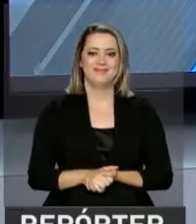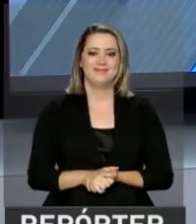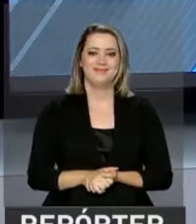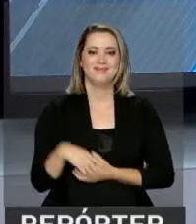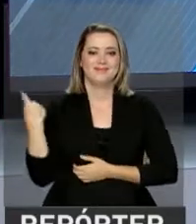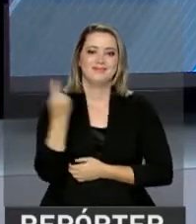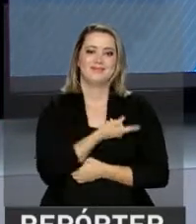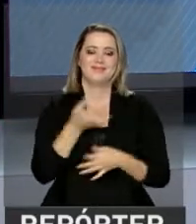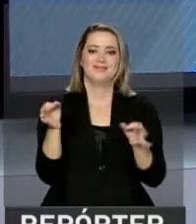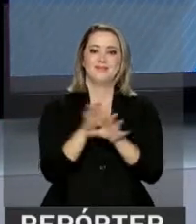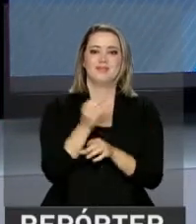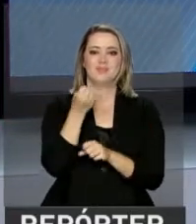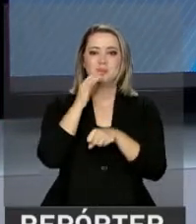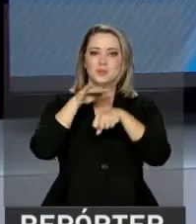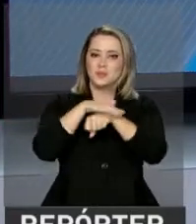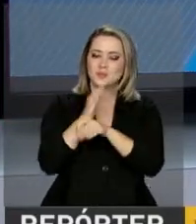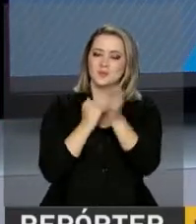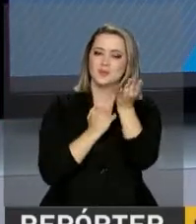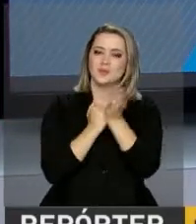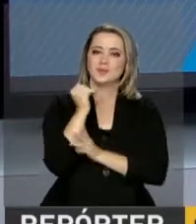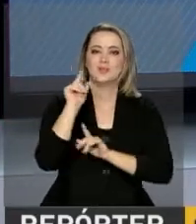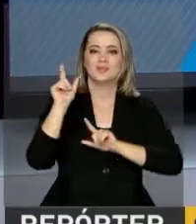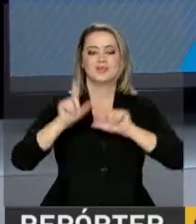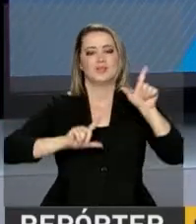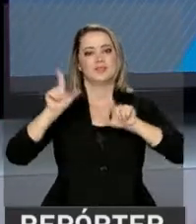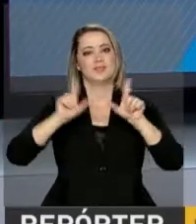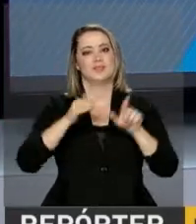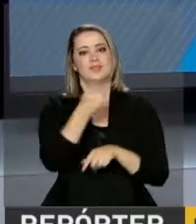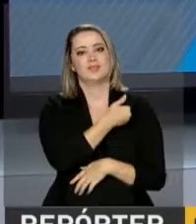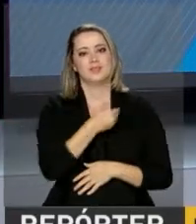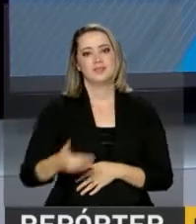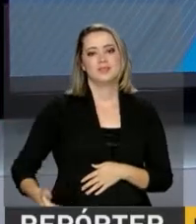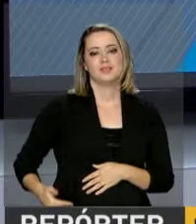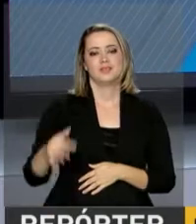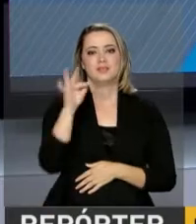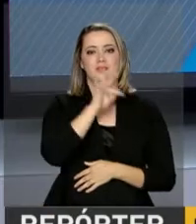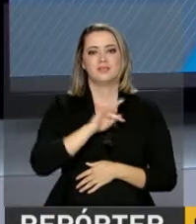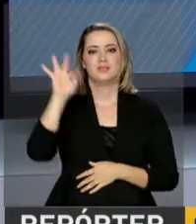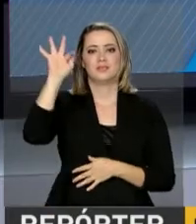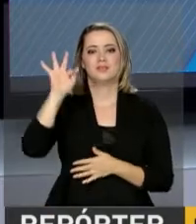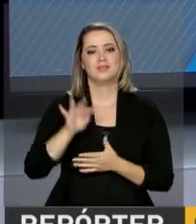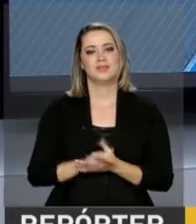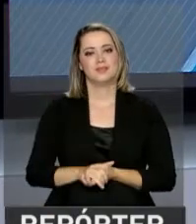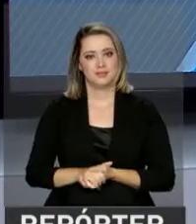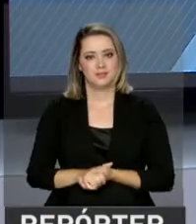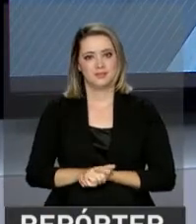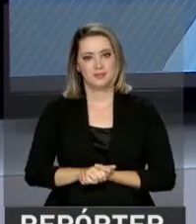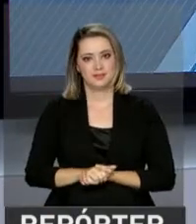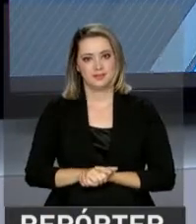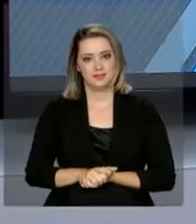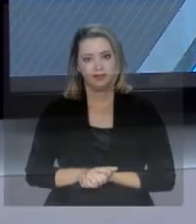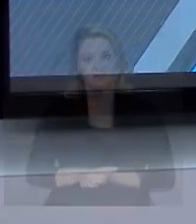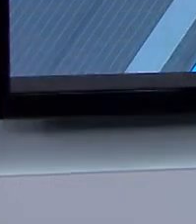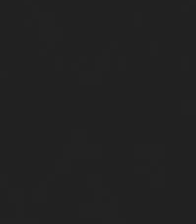E nós ficamos por aqui. Uma boa noite para você. E continue com a gente aqui na NBR, a TV do Governo Federal. Tchau.